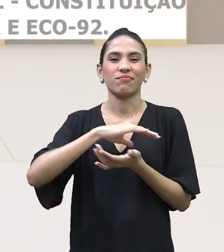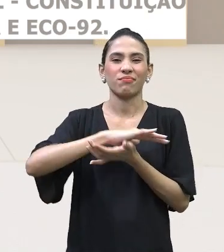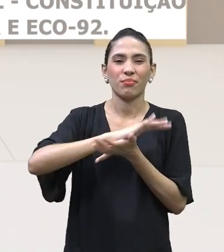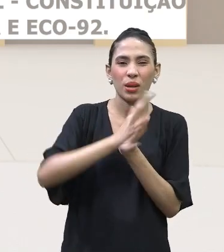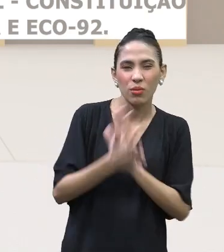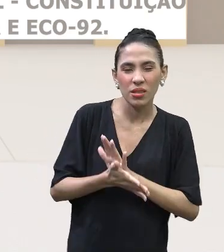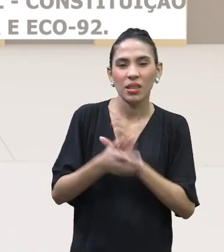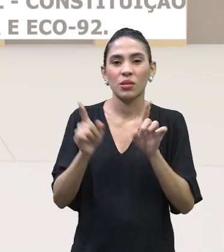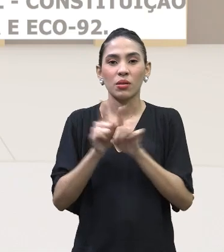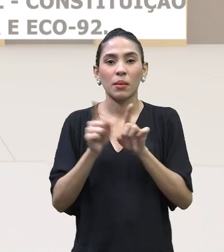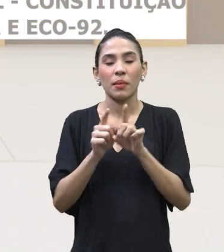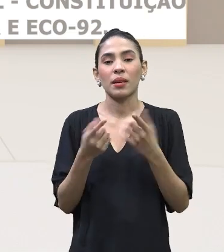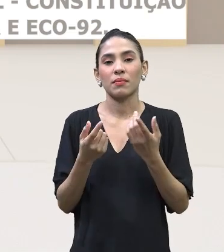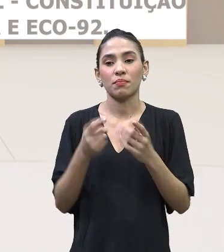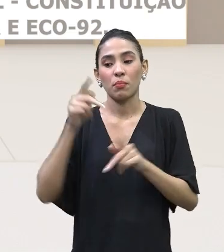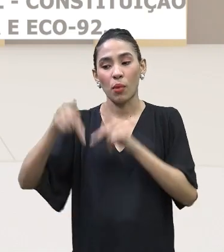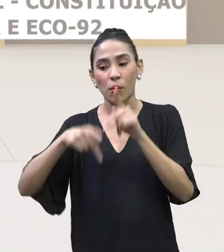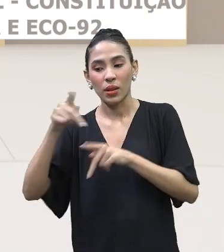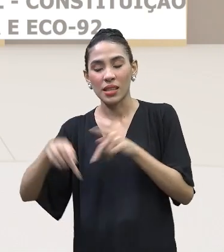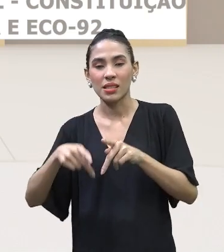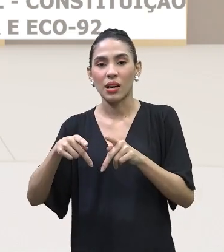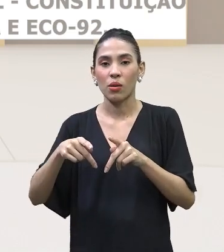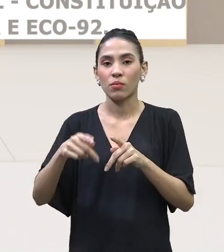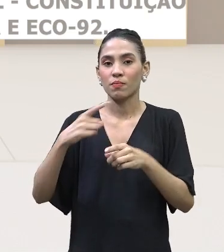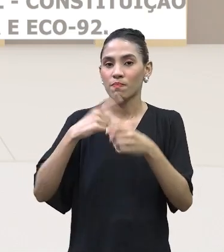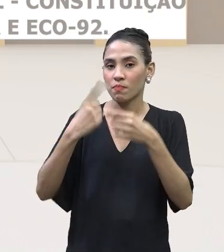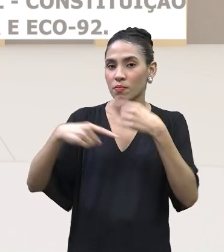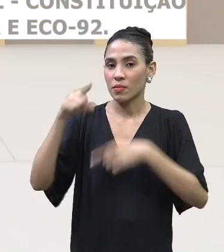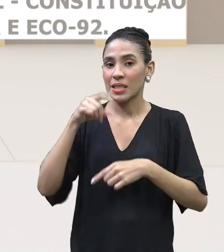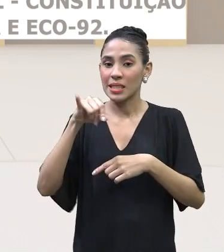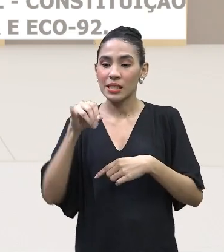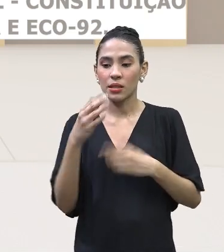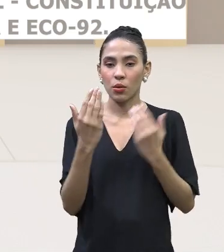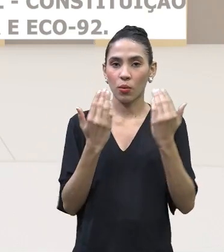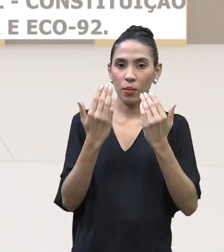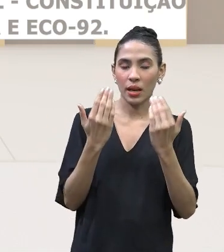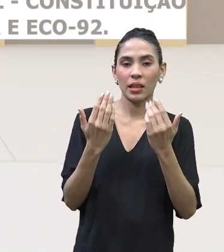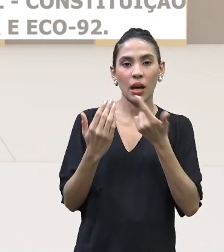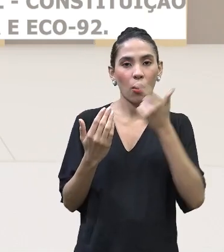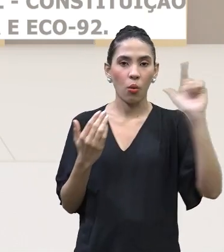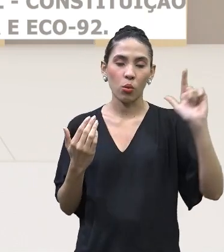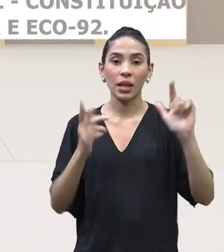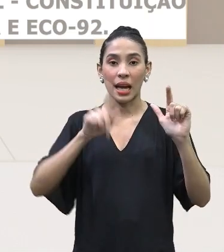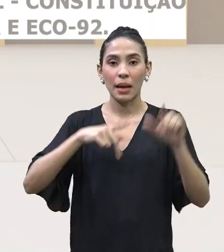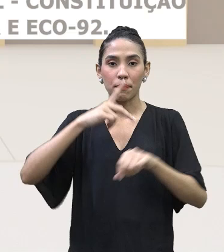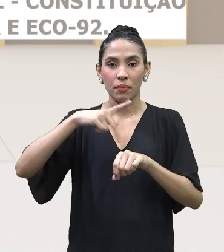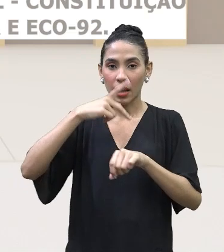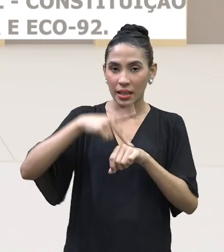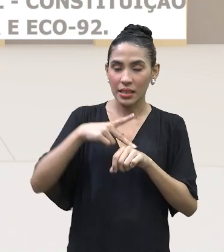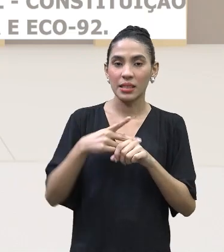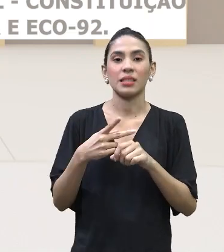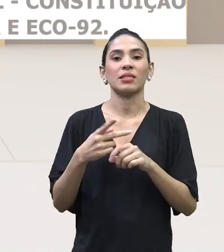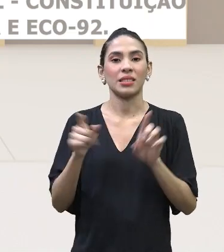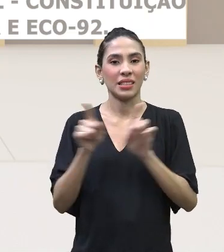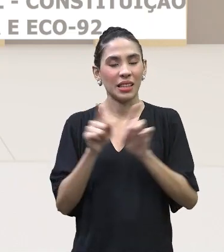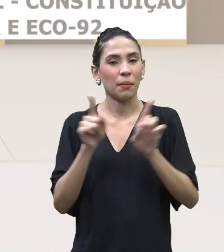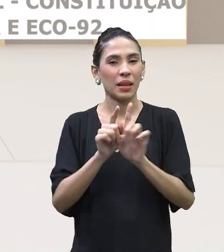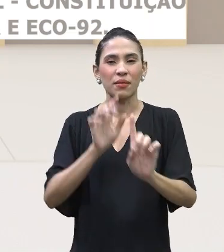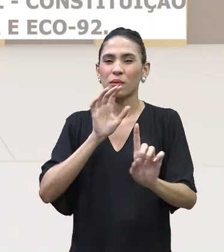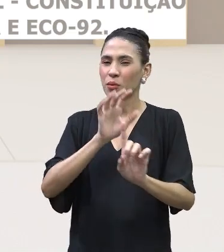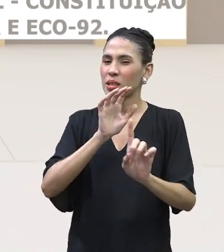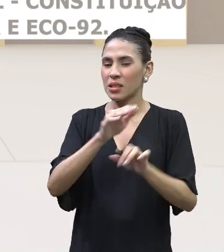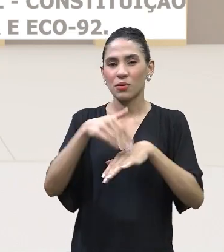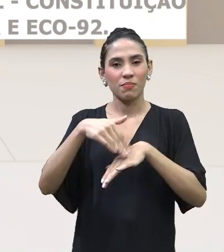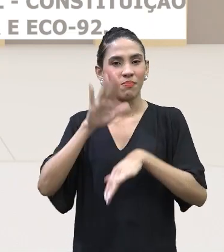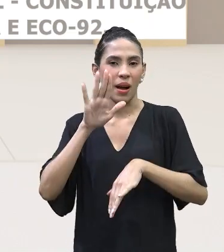que uma população é civilizada em detrimento de outra. São países industrializados, desenvolvidos, que poluem muito mais que